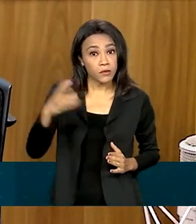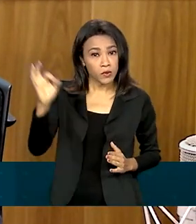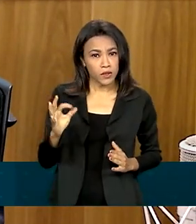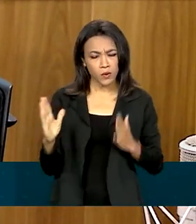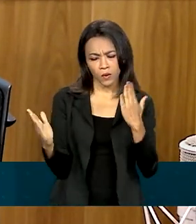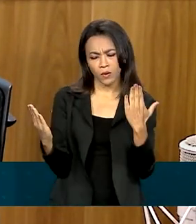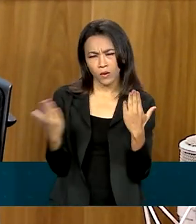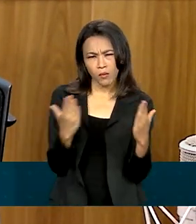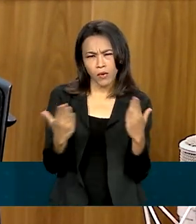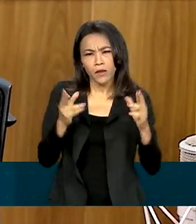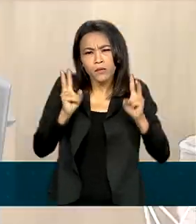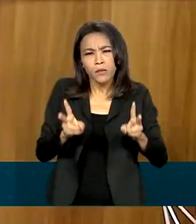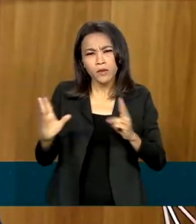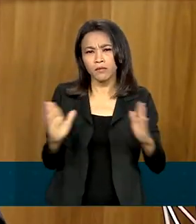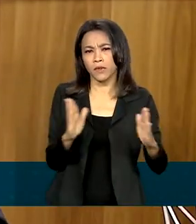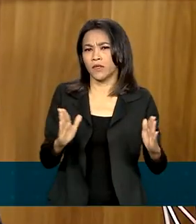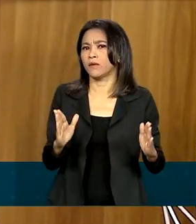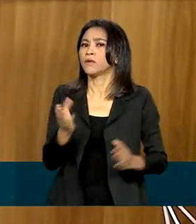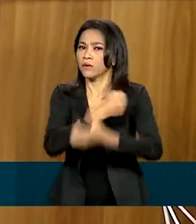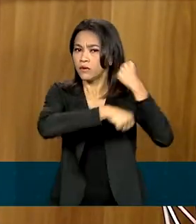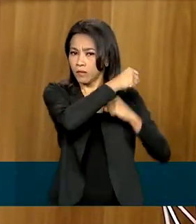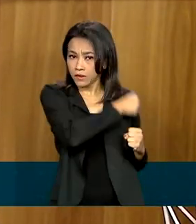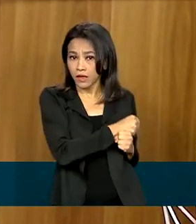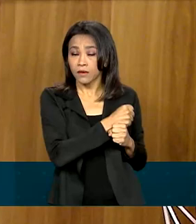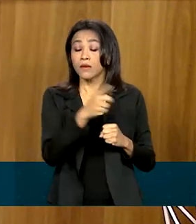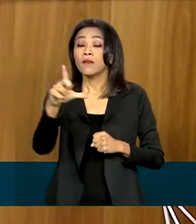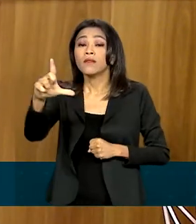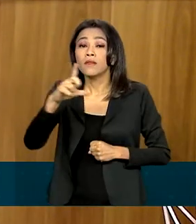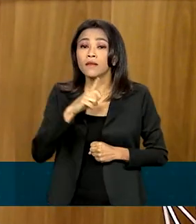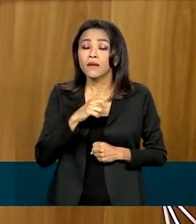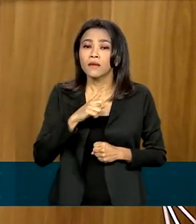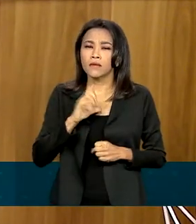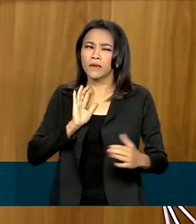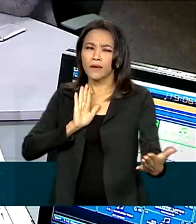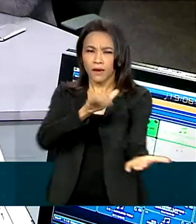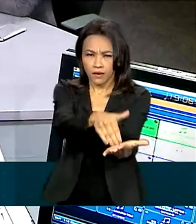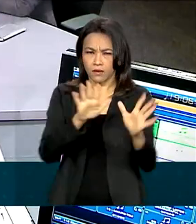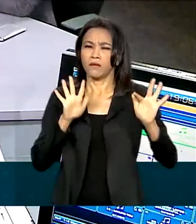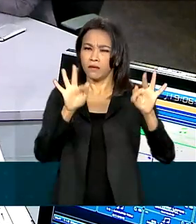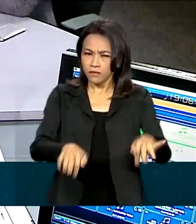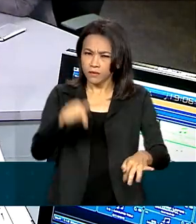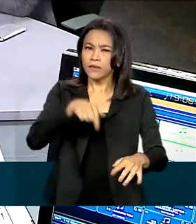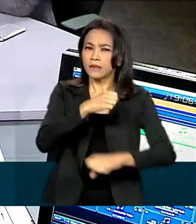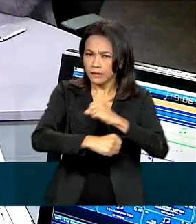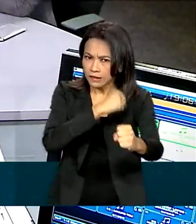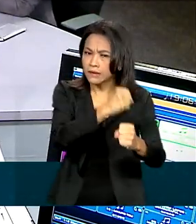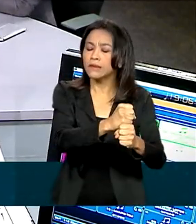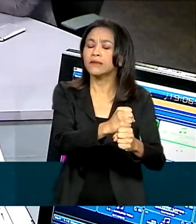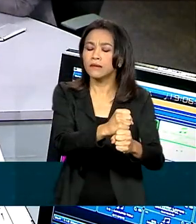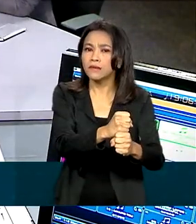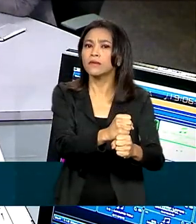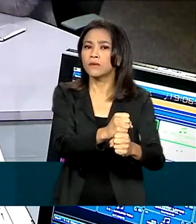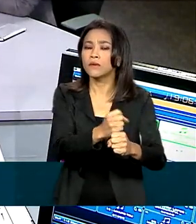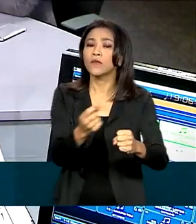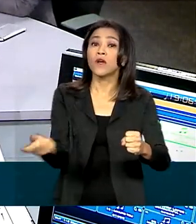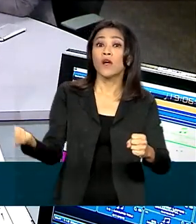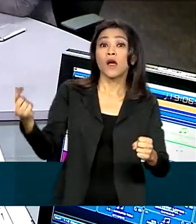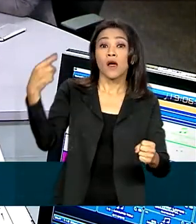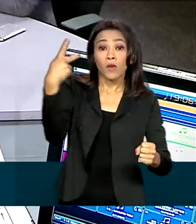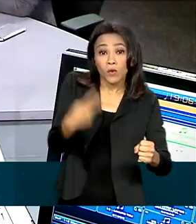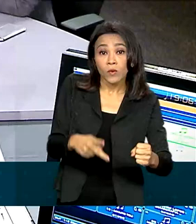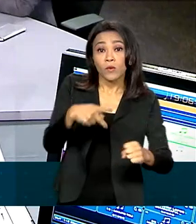mesmo período de 2021. Temos uma perspectiva de que até o final do ano possamos ter retornando ao nosso país